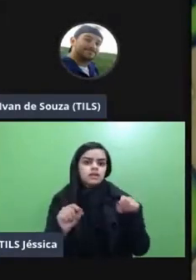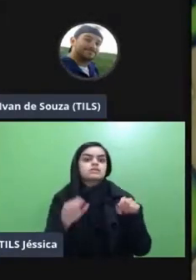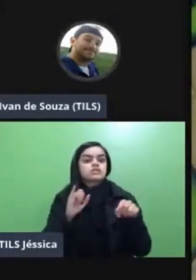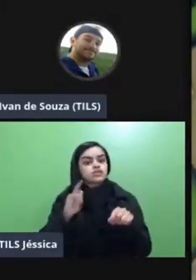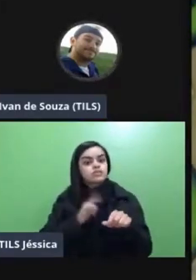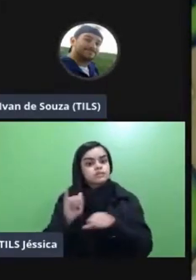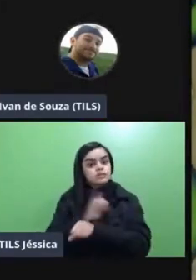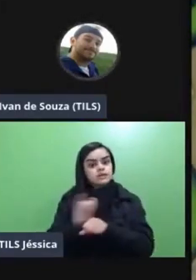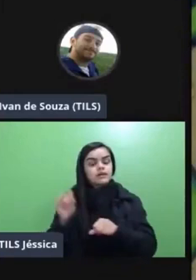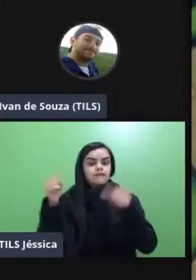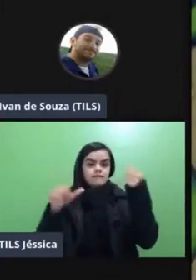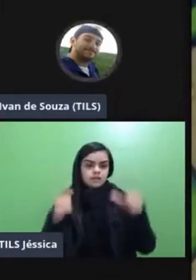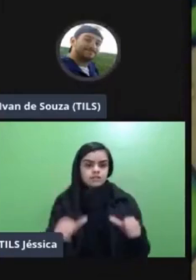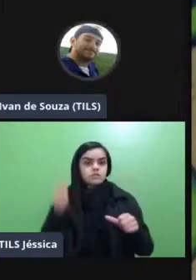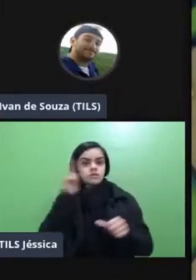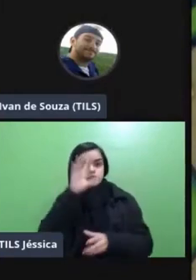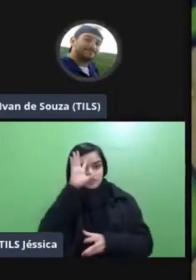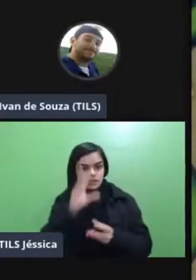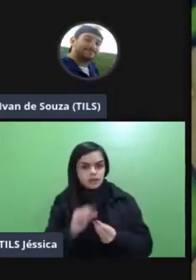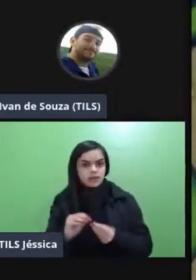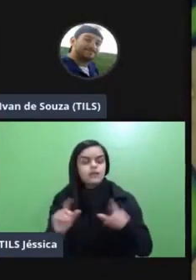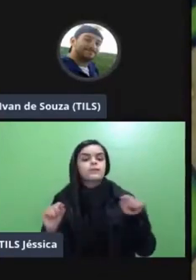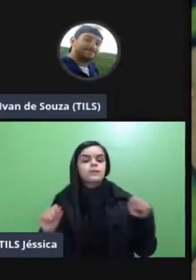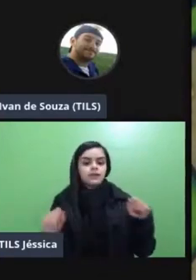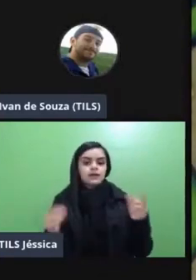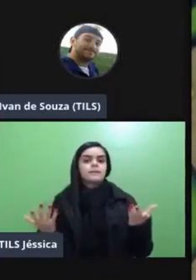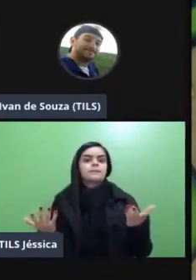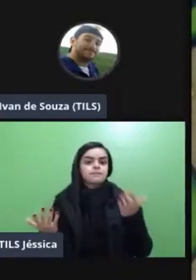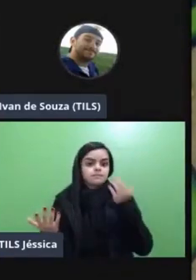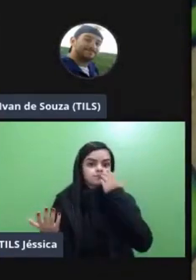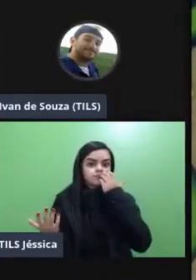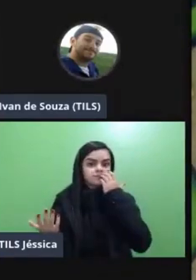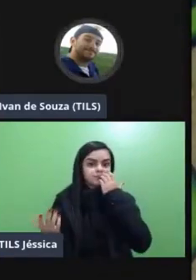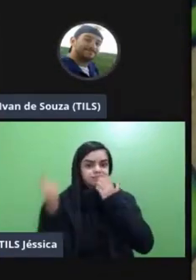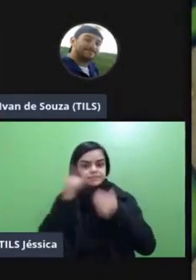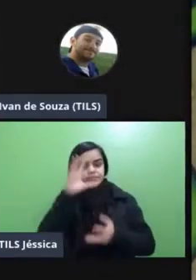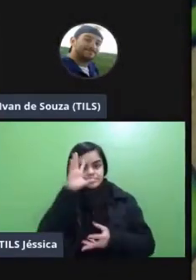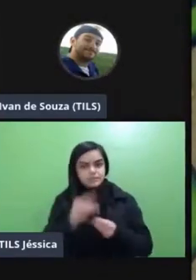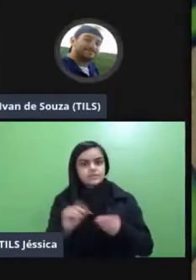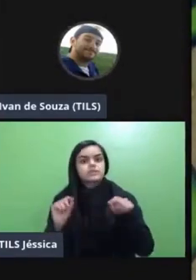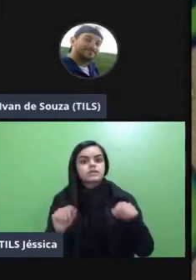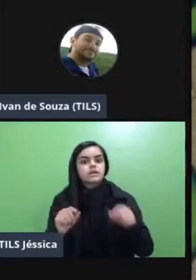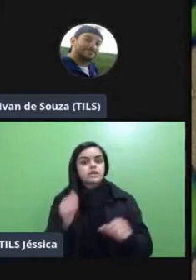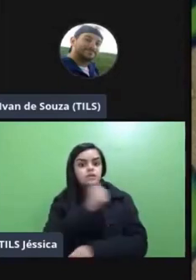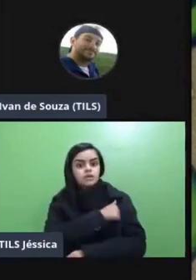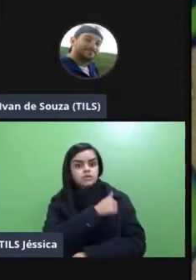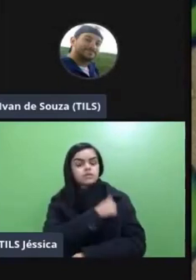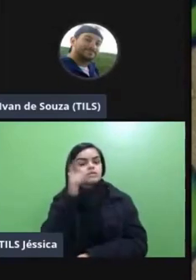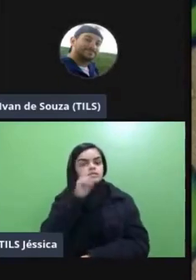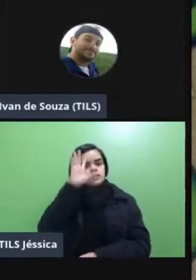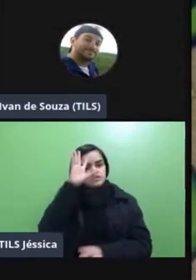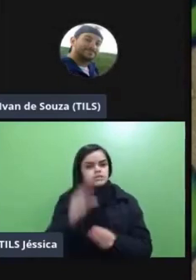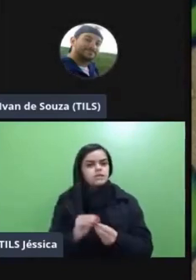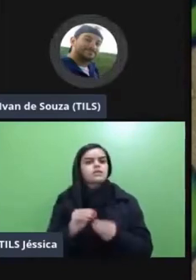instrumento de avaliação para entender não avaliação para dar ponto da nota mas para poder entender o quanto que esse estudante está conseguindo compreender desse